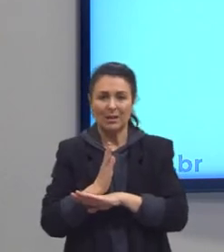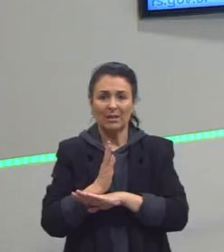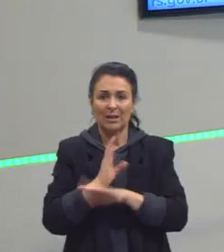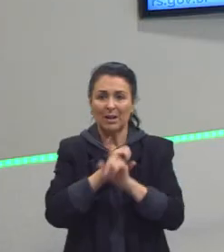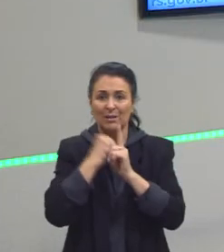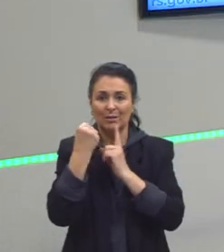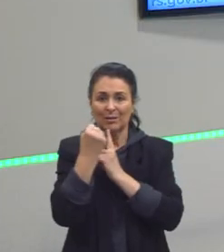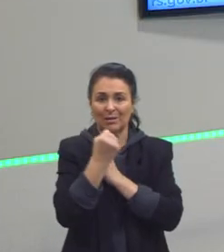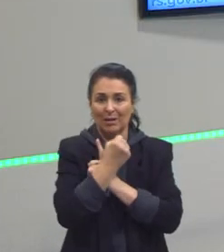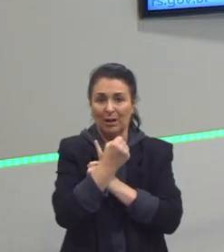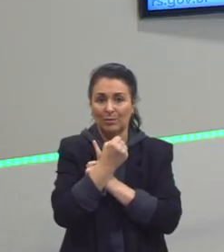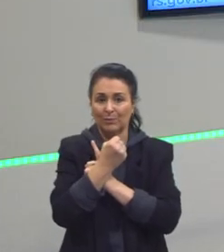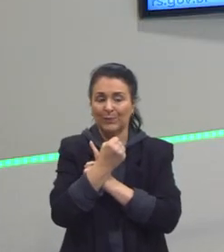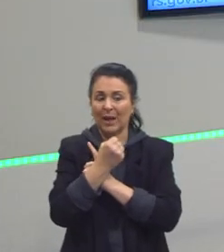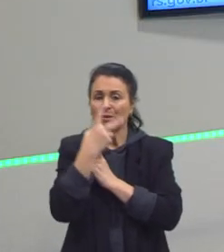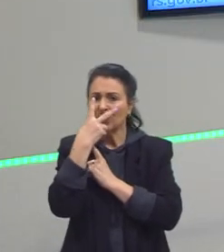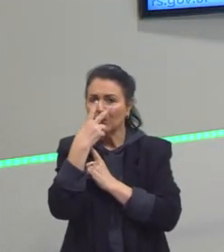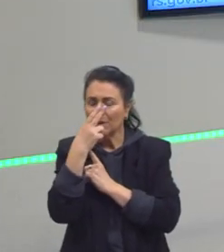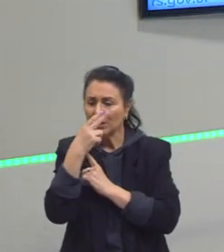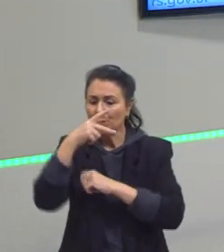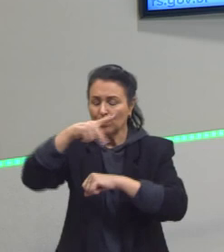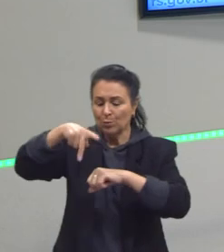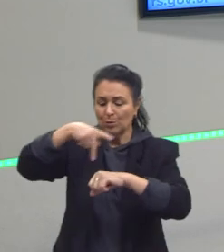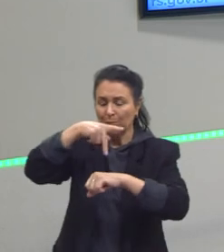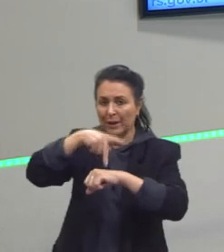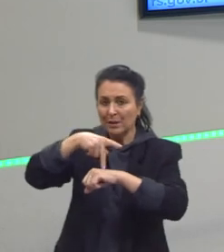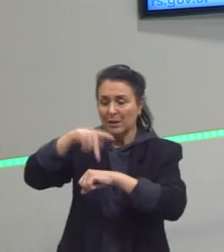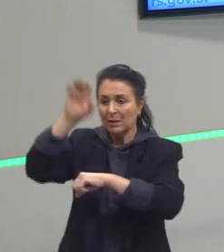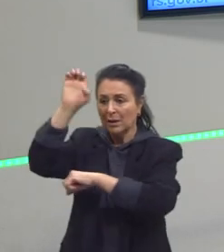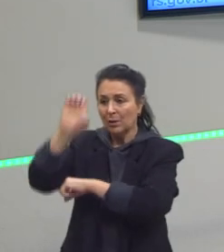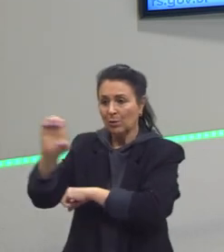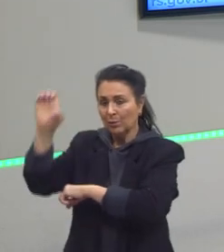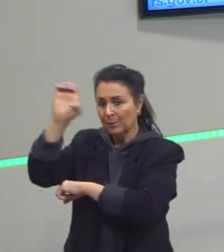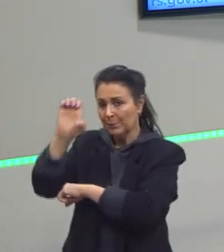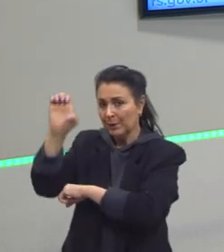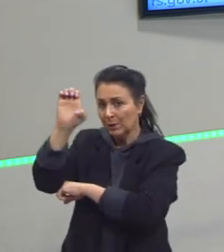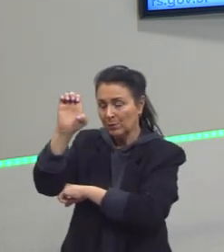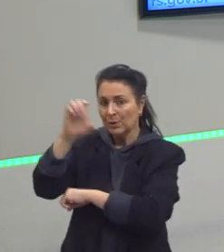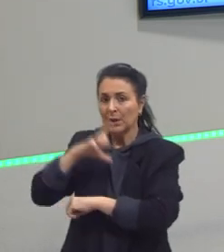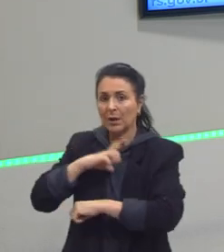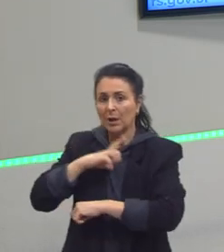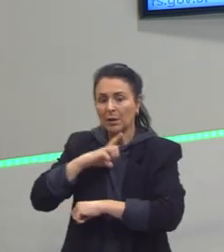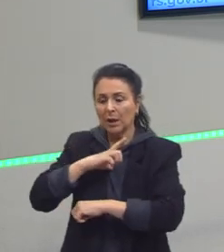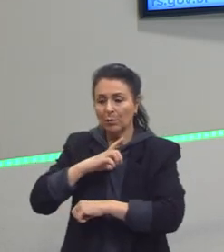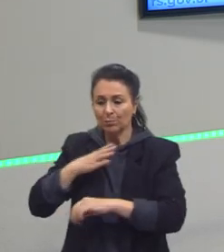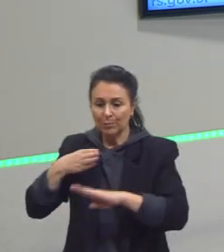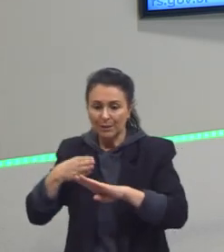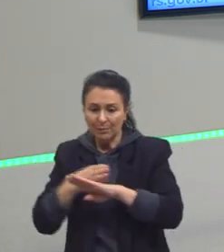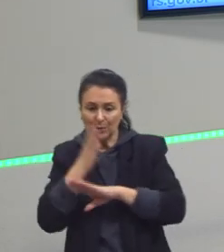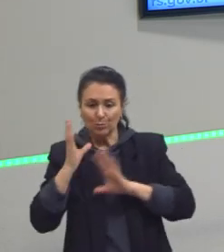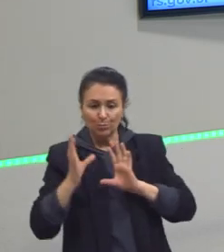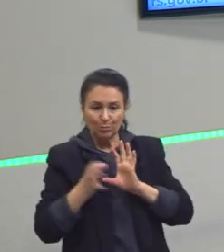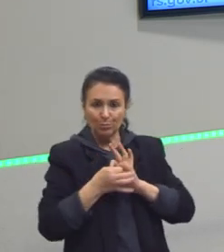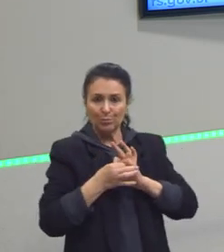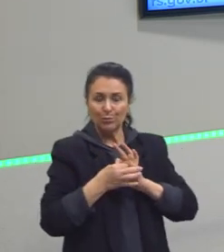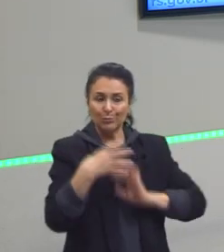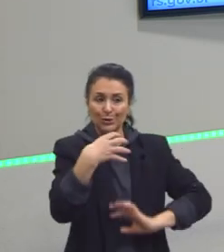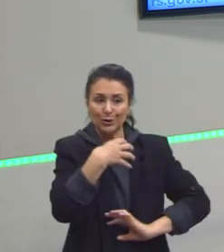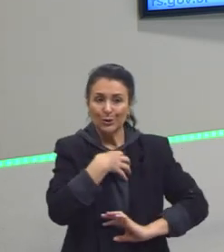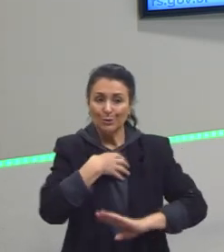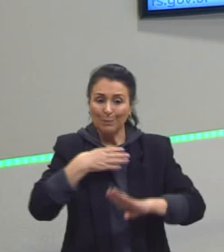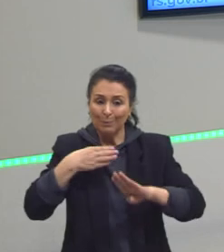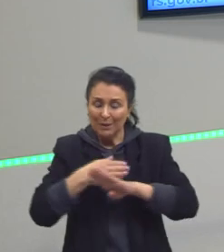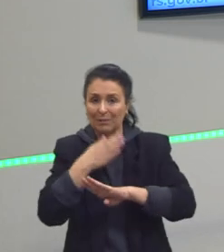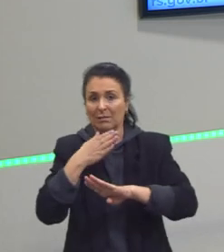pessoas pertencem àquela língua, pertencem àquele país, há um pertencimento. E as nossas atitudes,